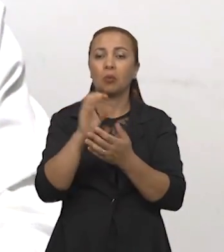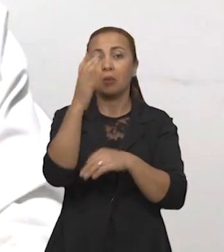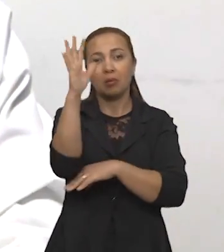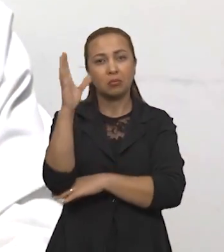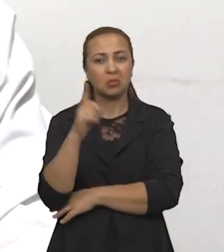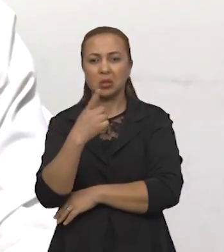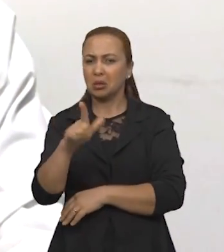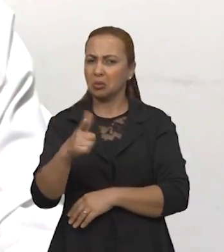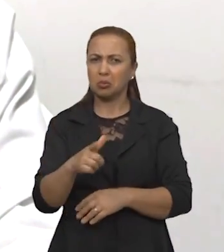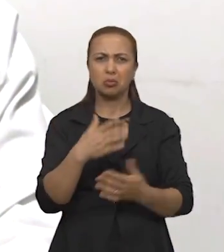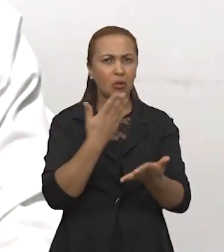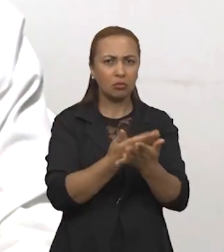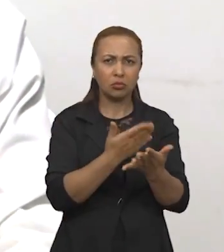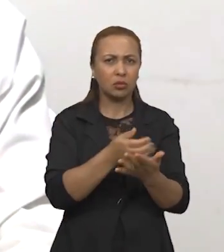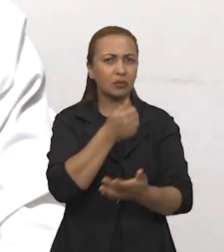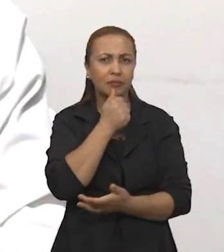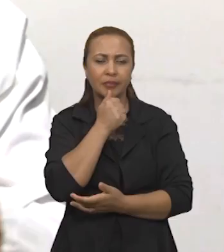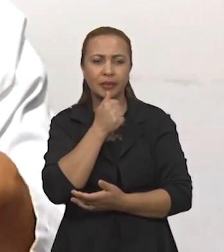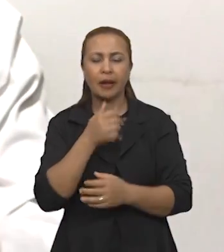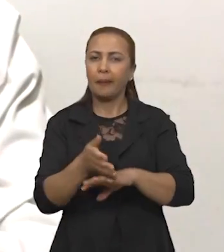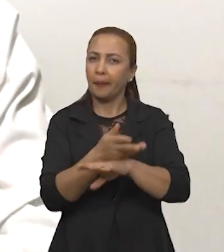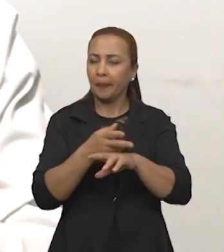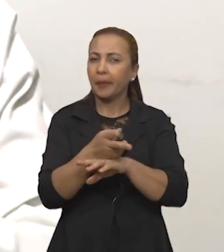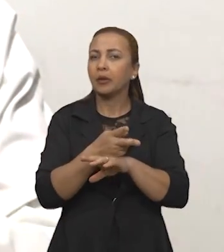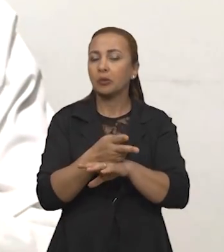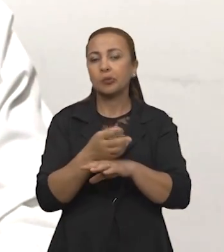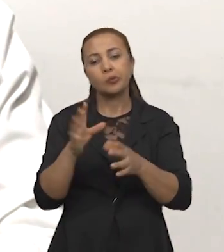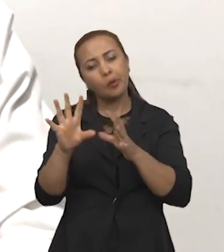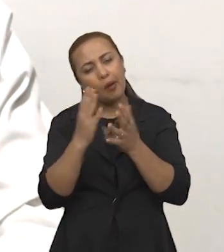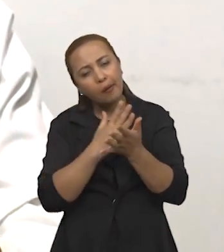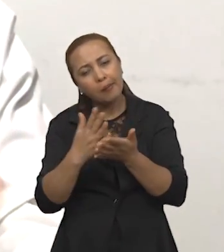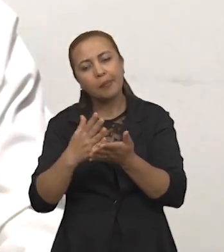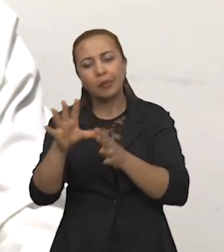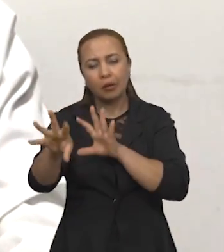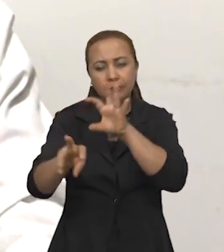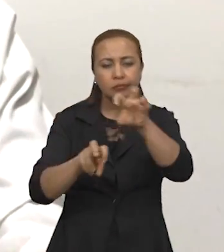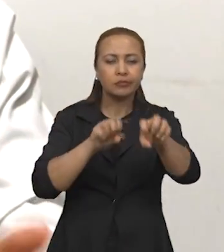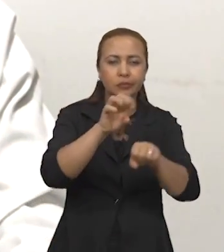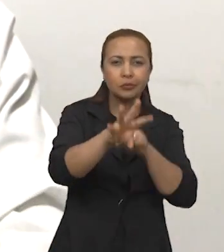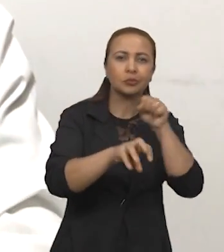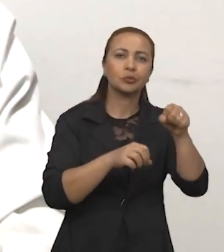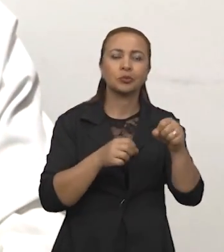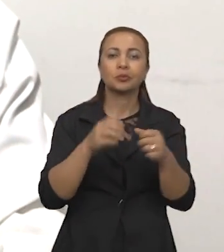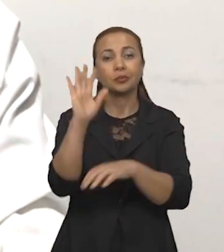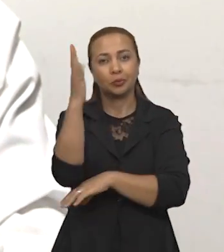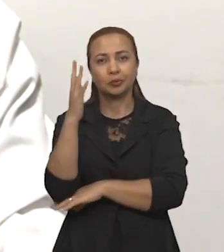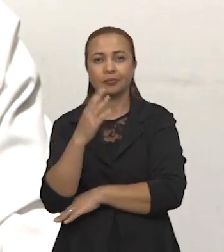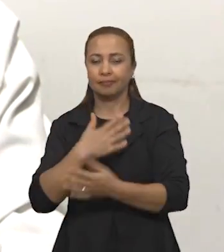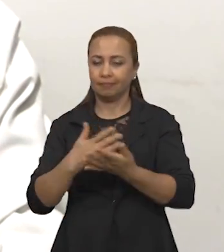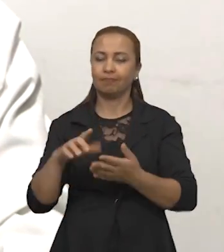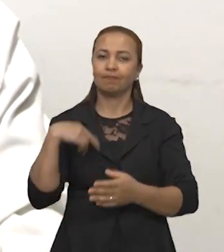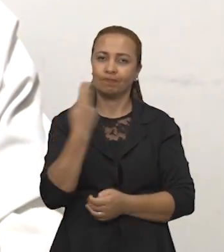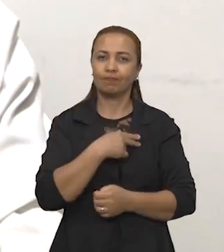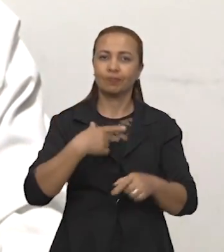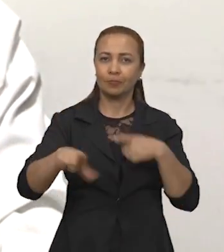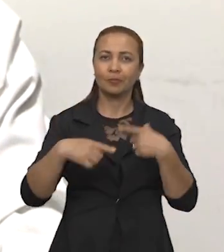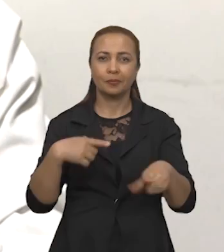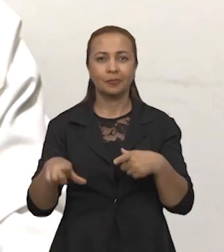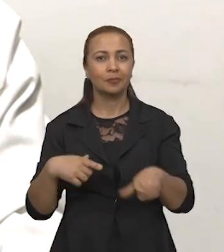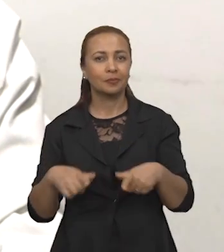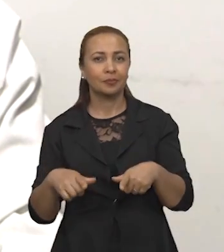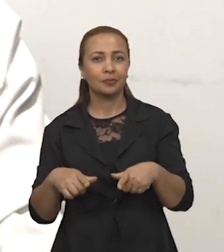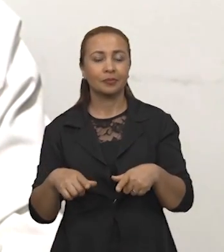plantas que não eram estudadas. E começamos, então, a extração dessas plantas. E aí, então, iniciamos o nosso trabalho